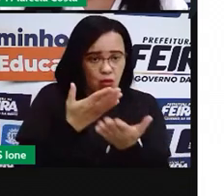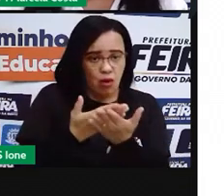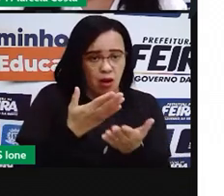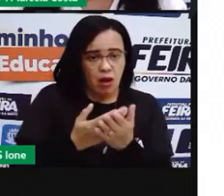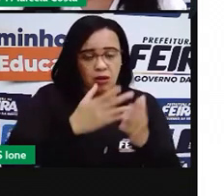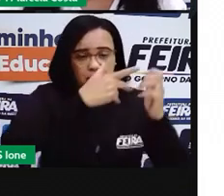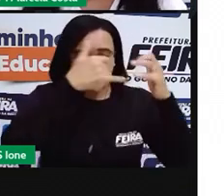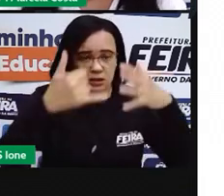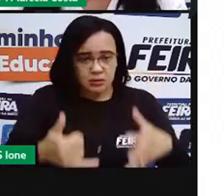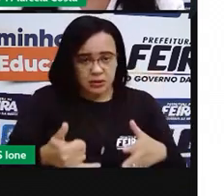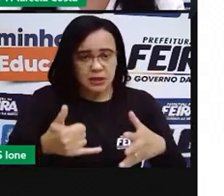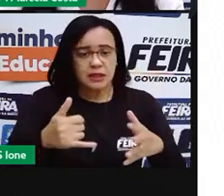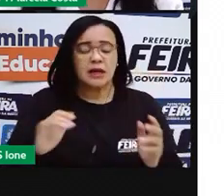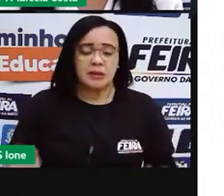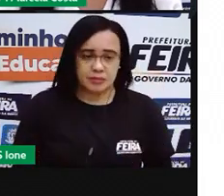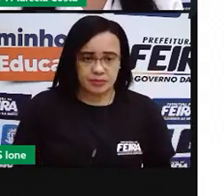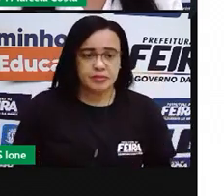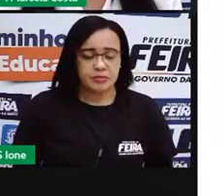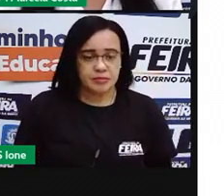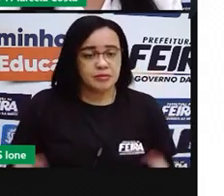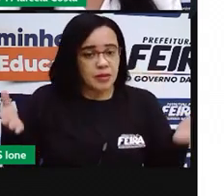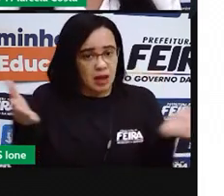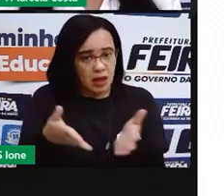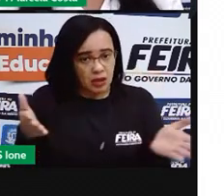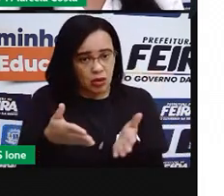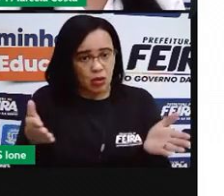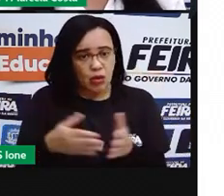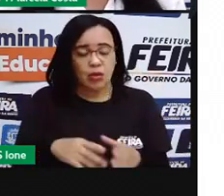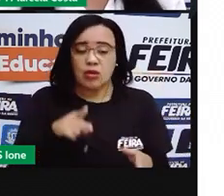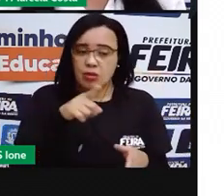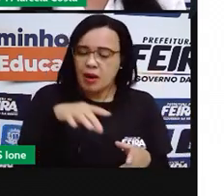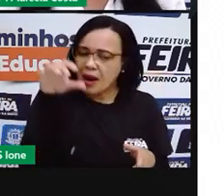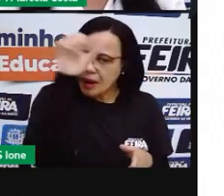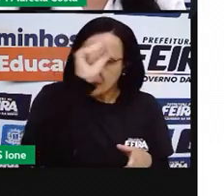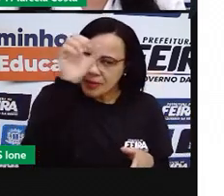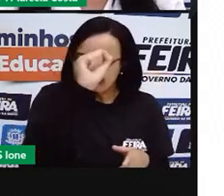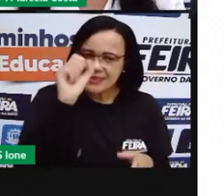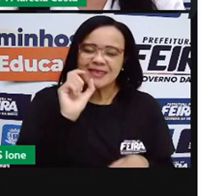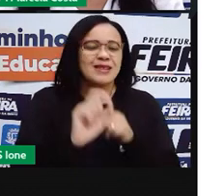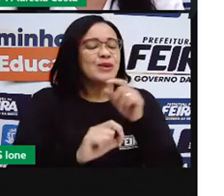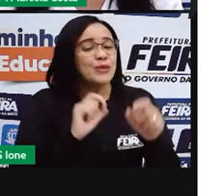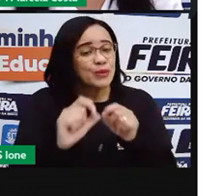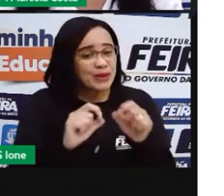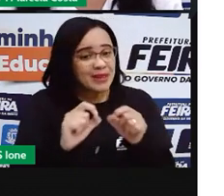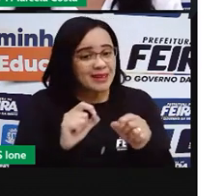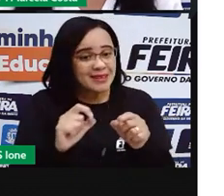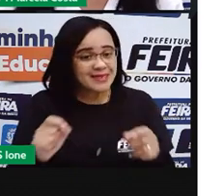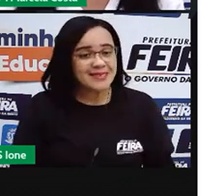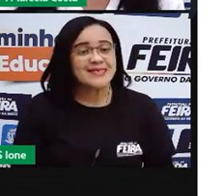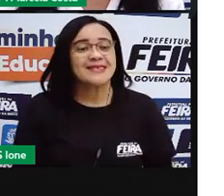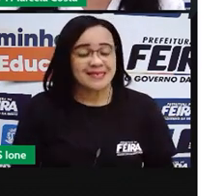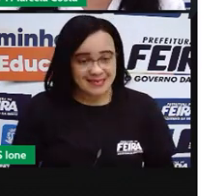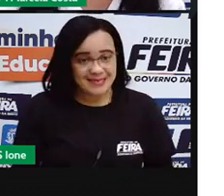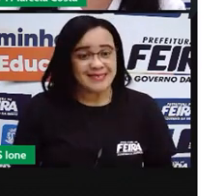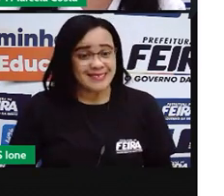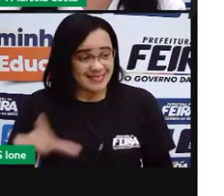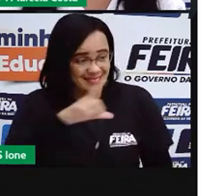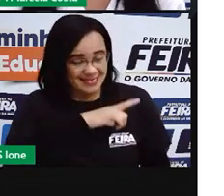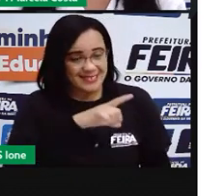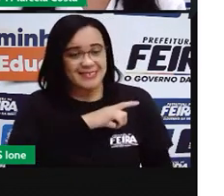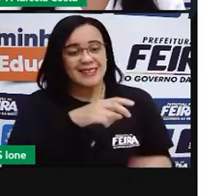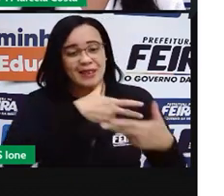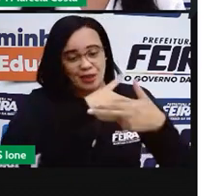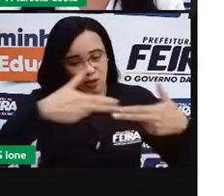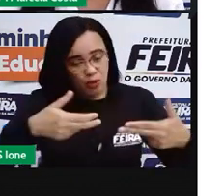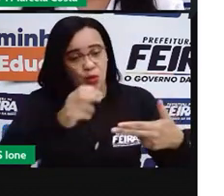sobre essa questão. Nesse momento, eu só quero que você aprenda que existem instrumentos